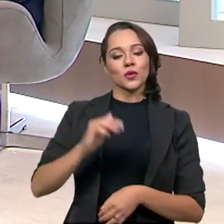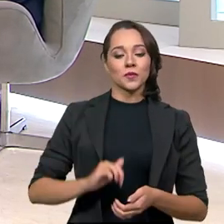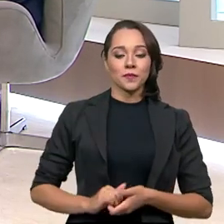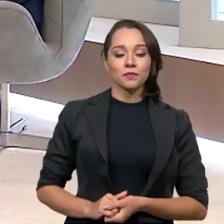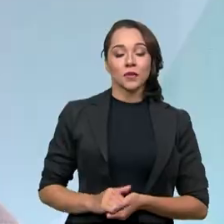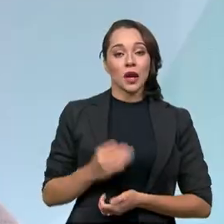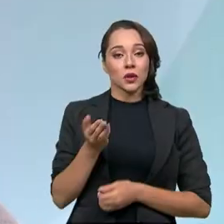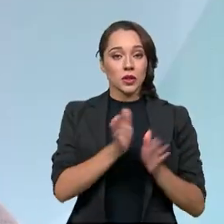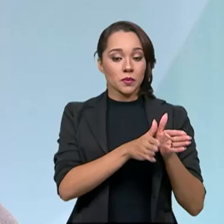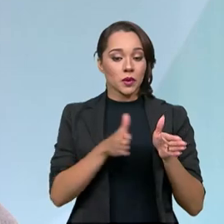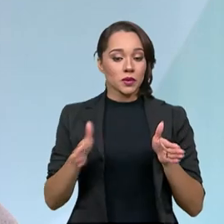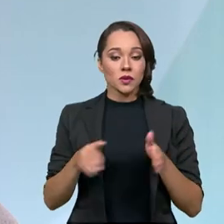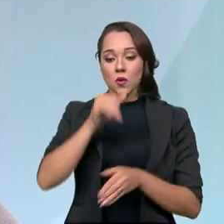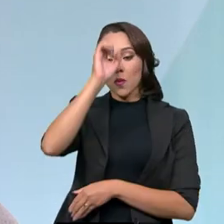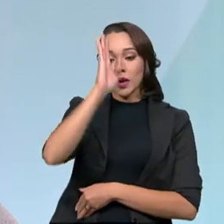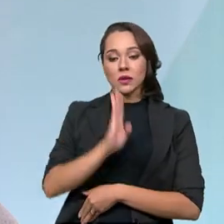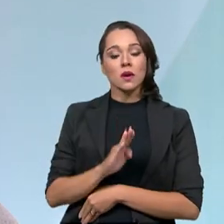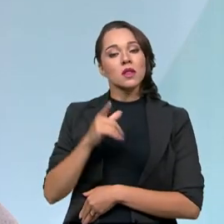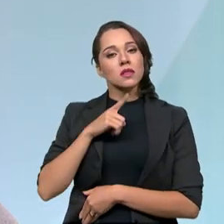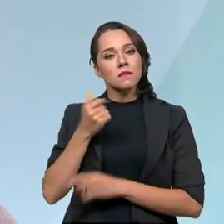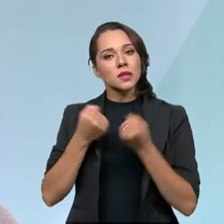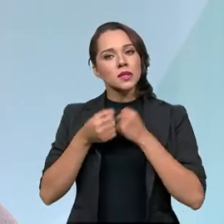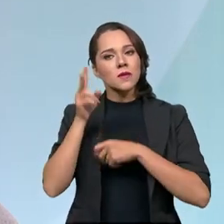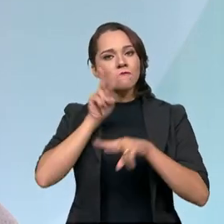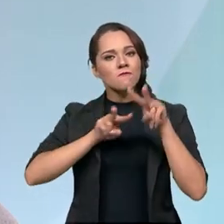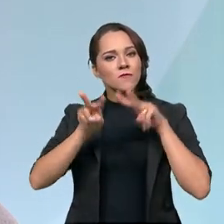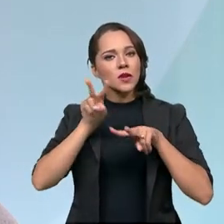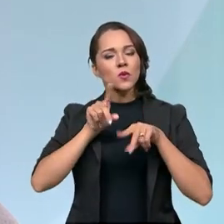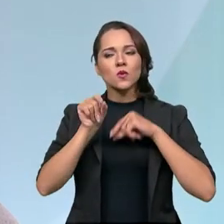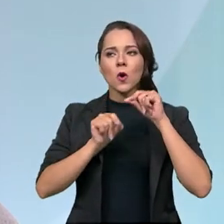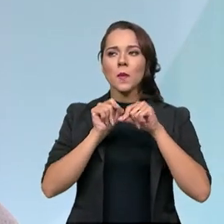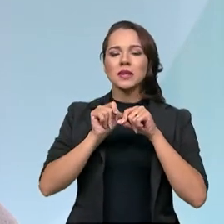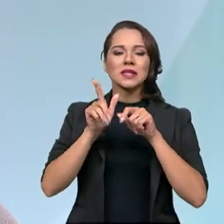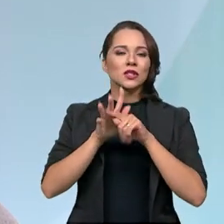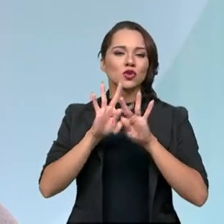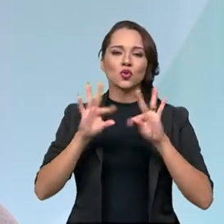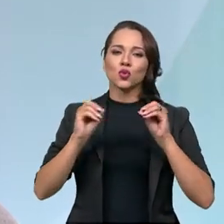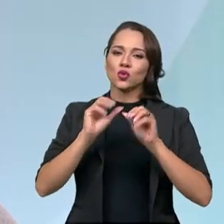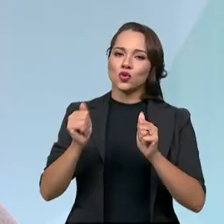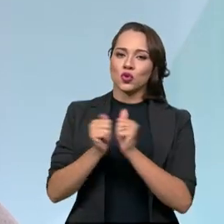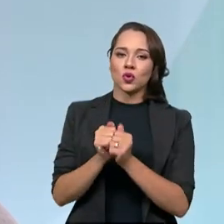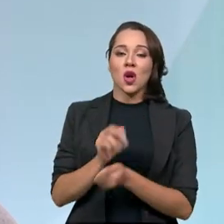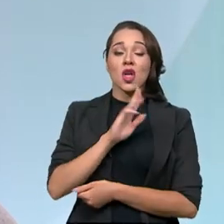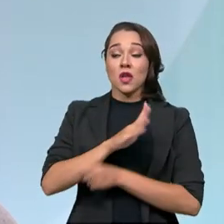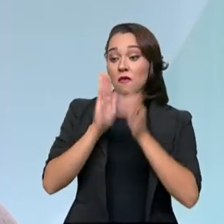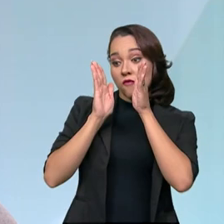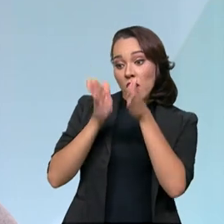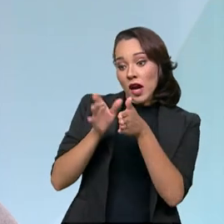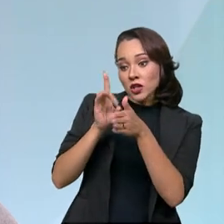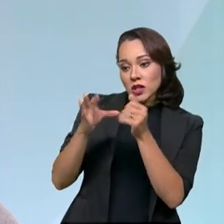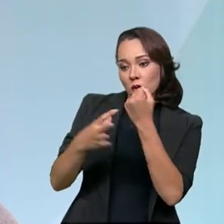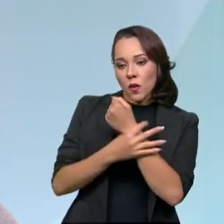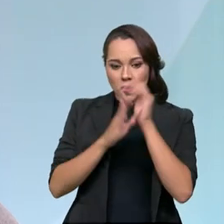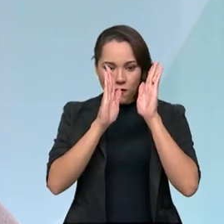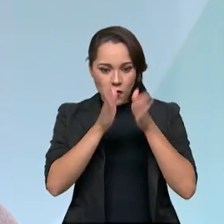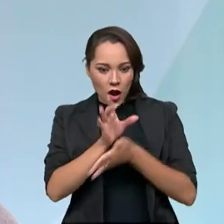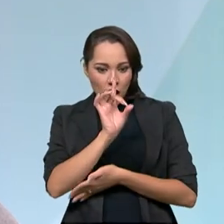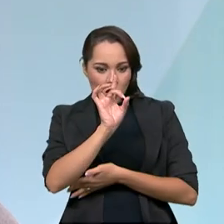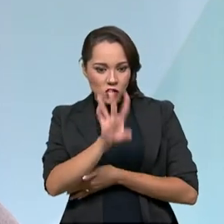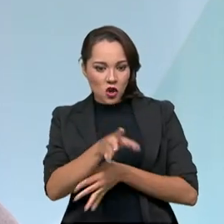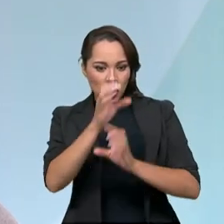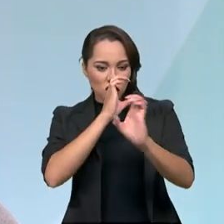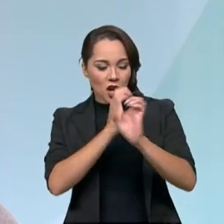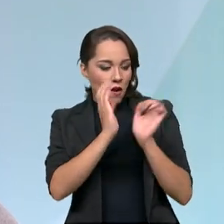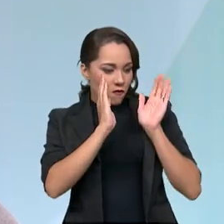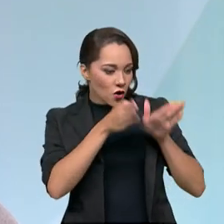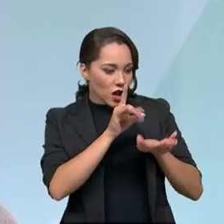Então, esse processo, o Brasil tem que olhar de um ponto de vista integral. Não basta focar só na segurança, focar só na